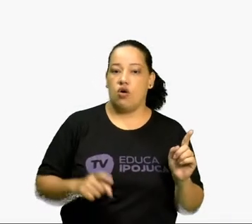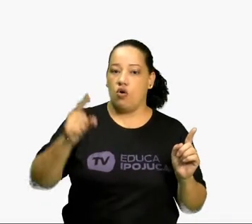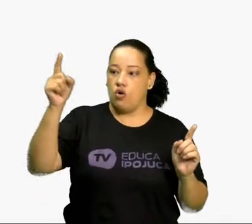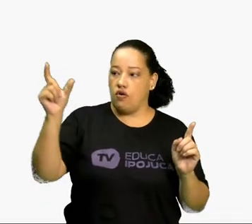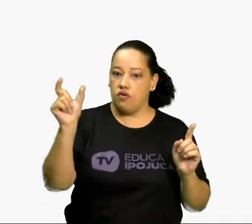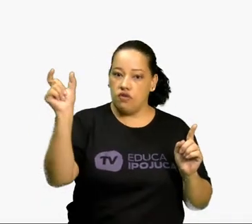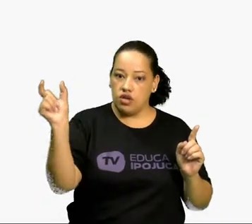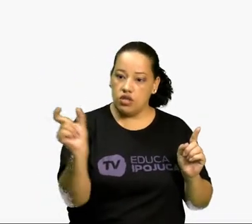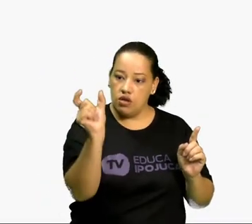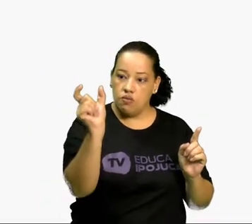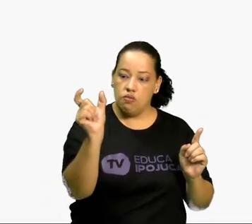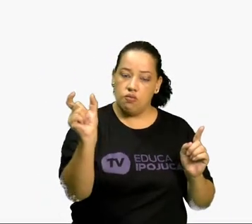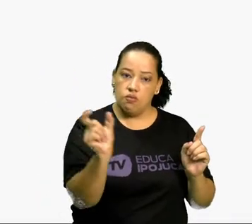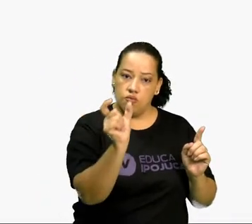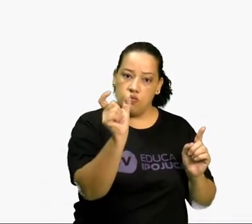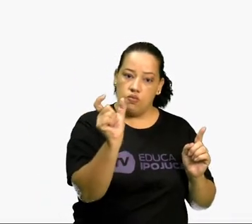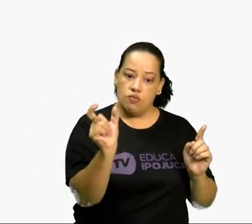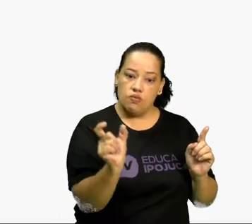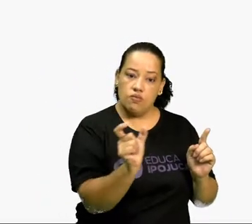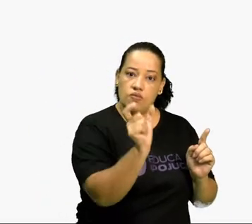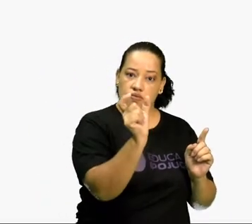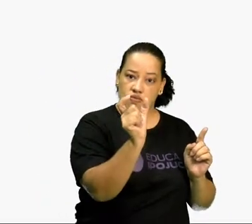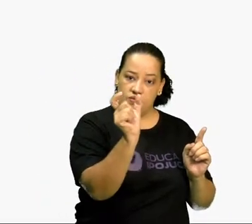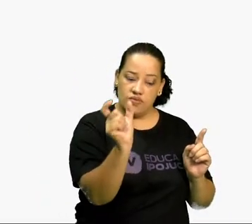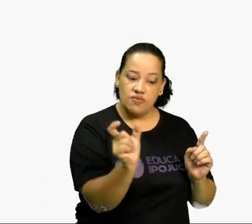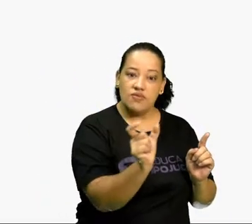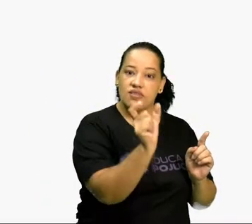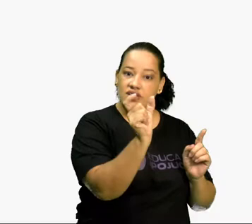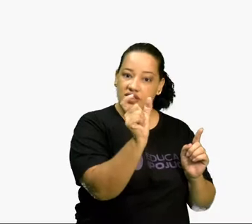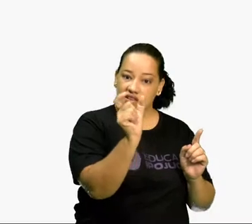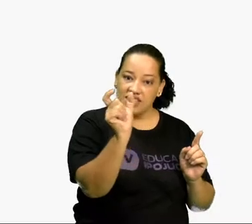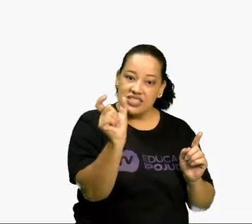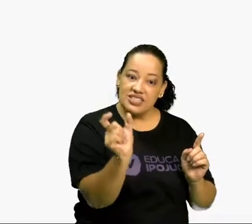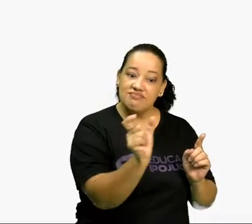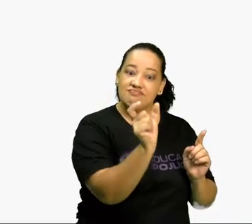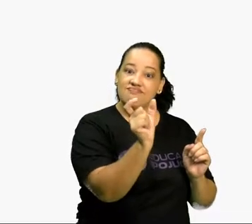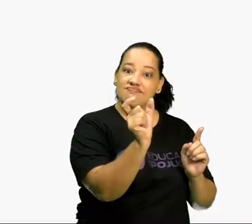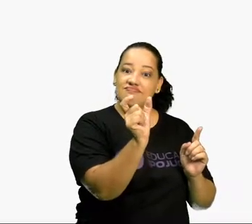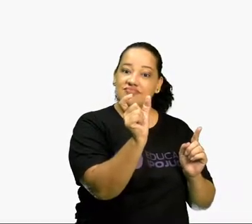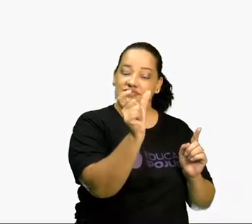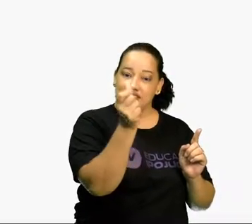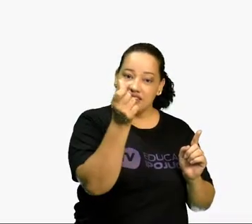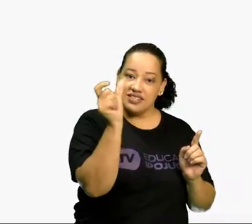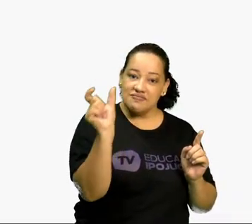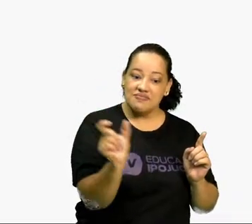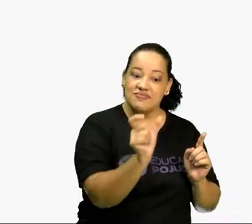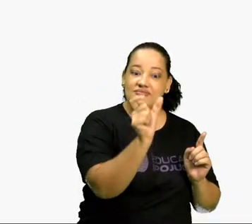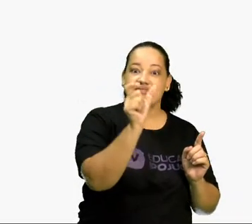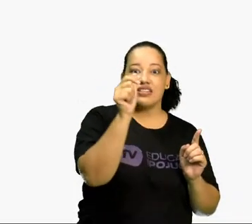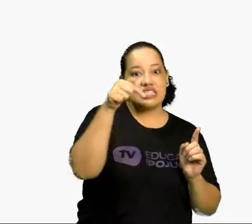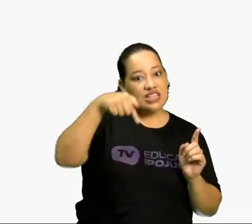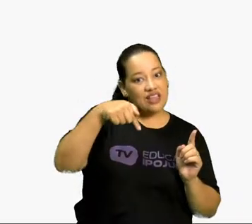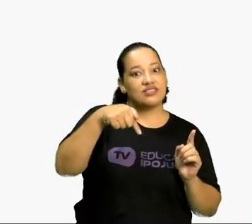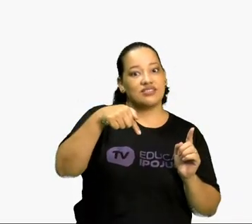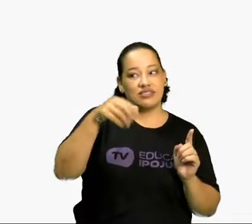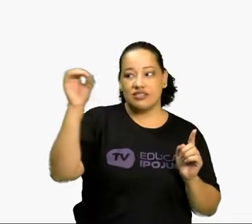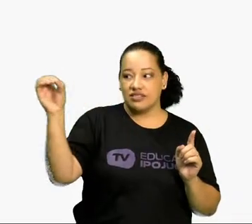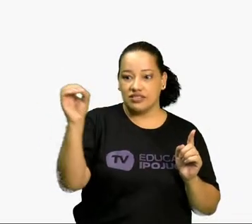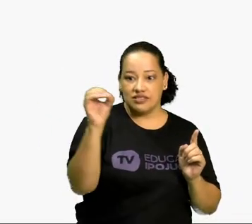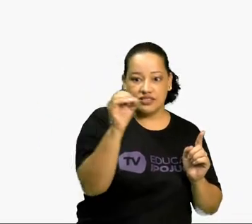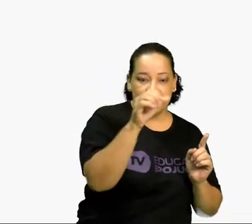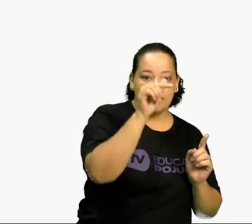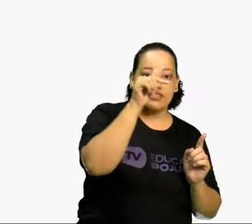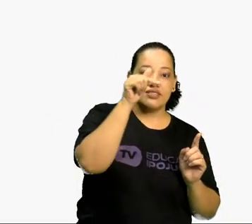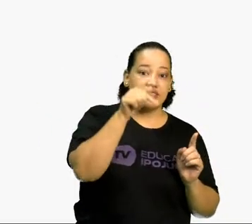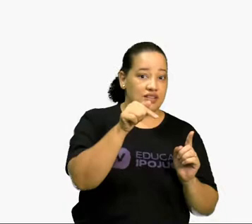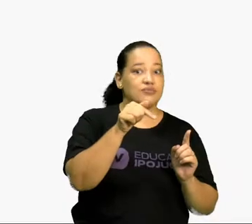2, 3, 4, 5, 6, 7 casas. A potência